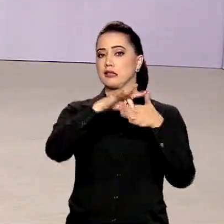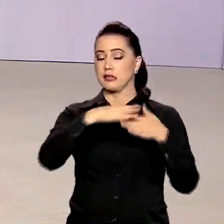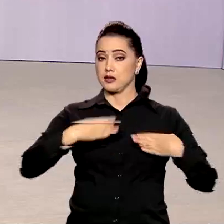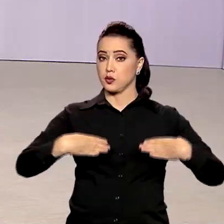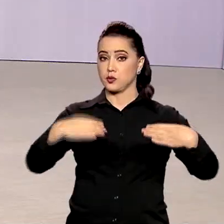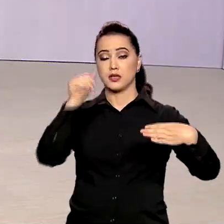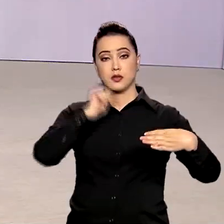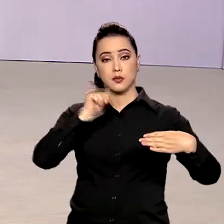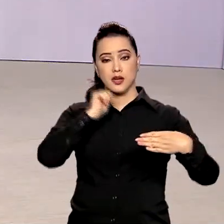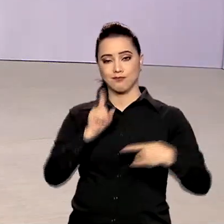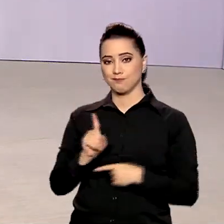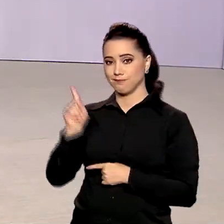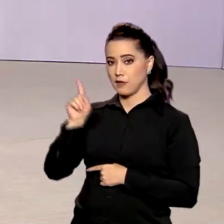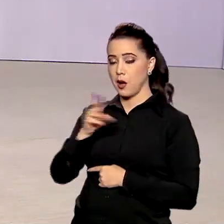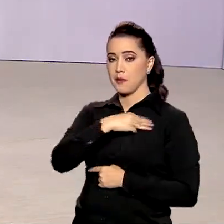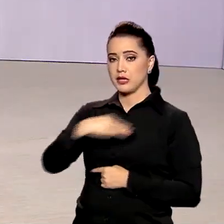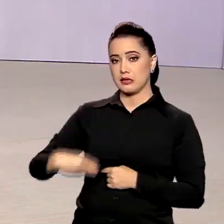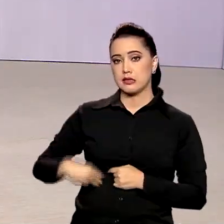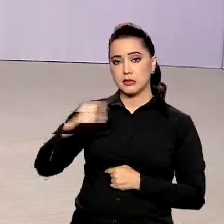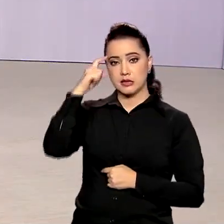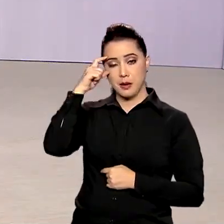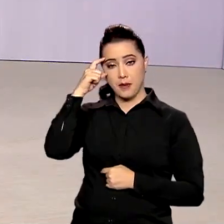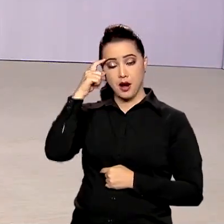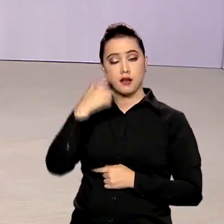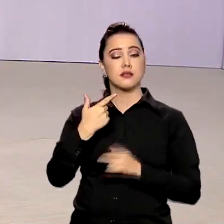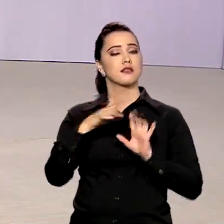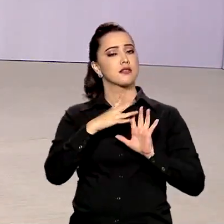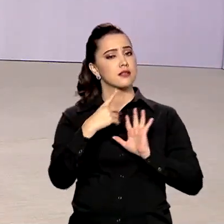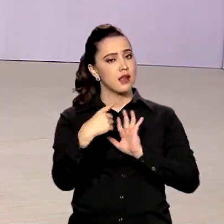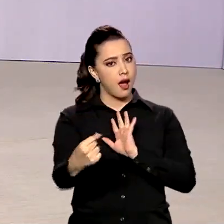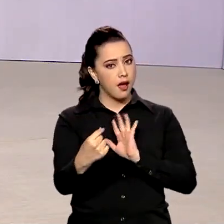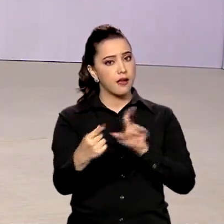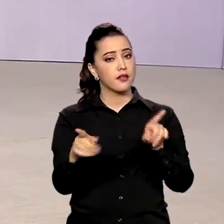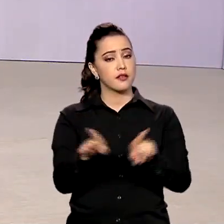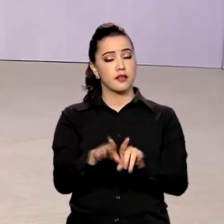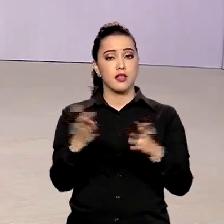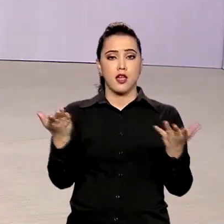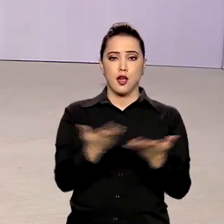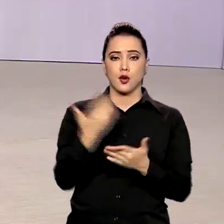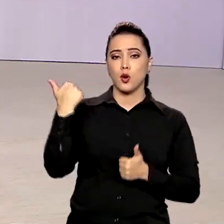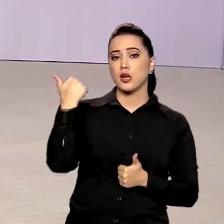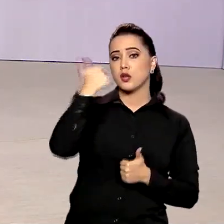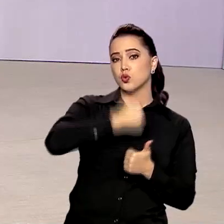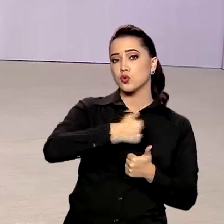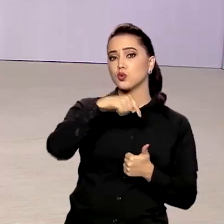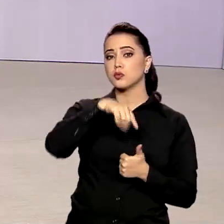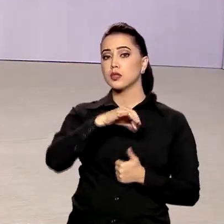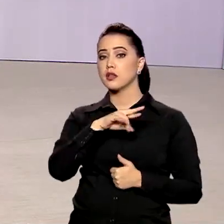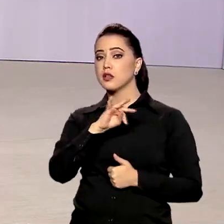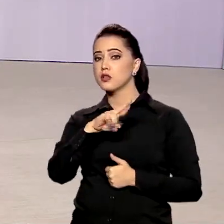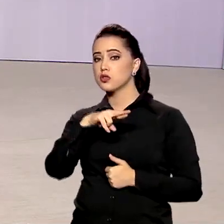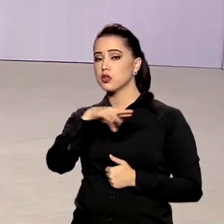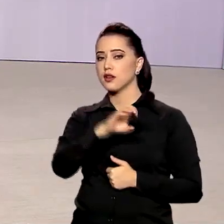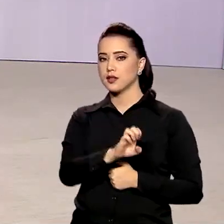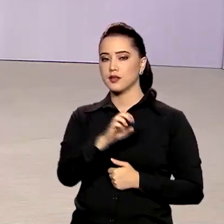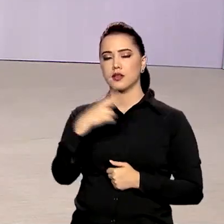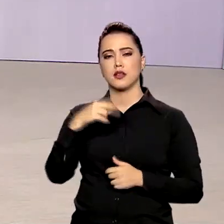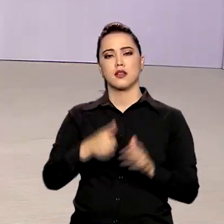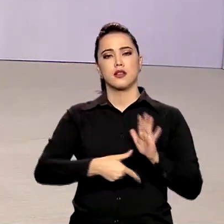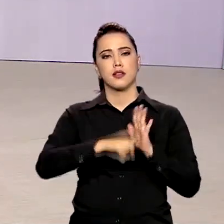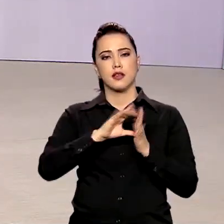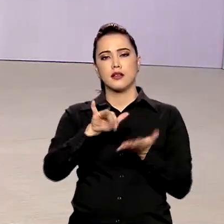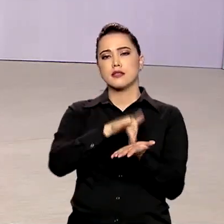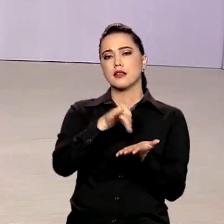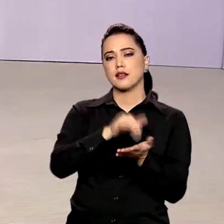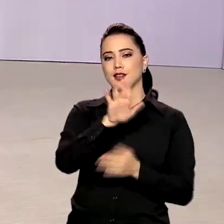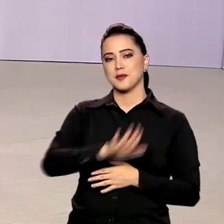então ministra da Mulher, da Família e dos Direitos Humanos, Damaris Alves, deixou a pasta que agora é dirigida por Cristiane Brito, que estava à